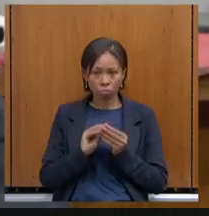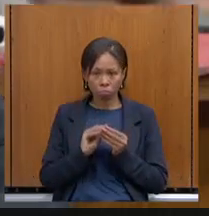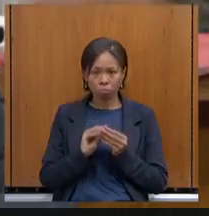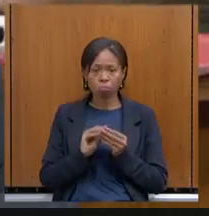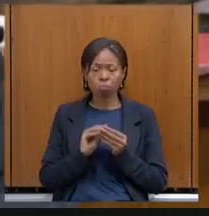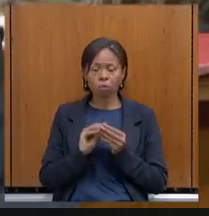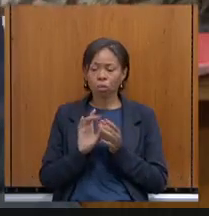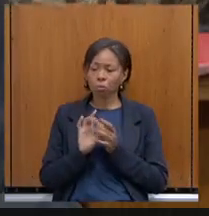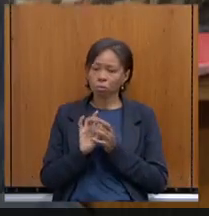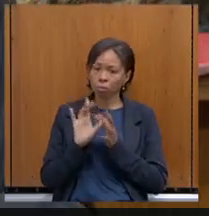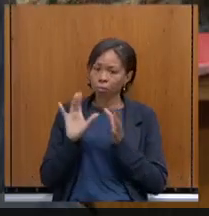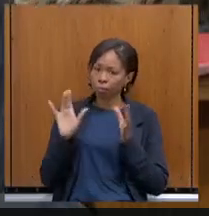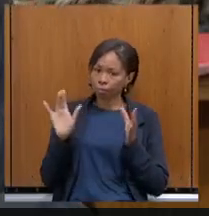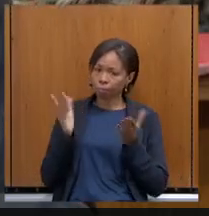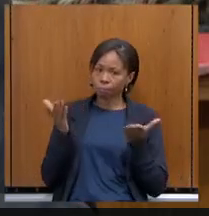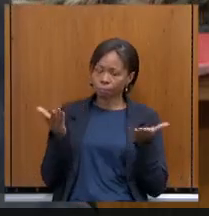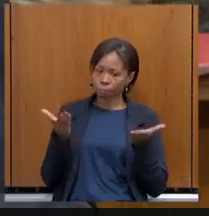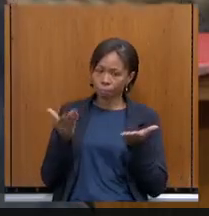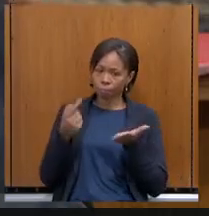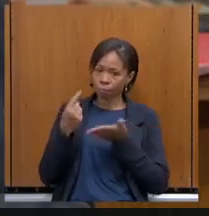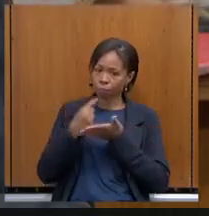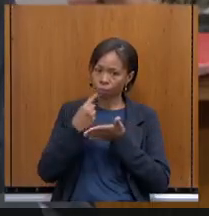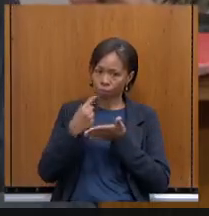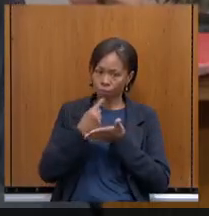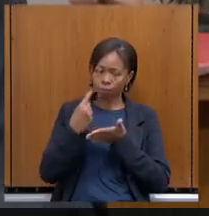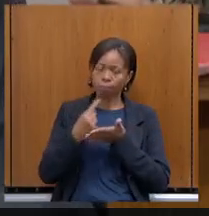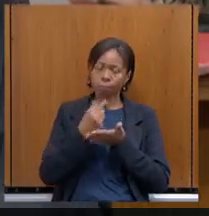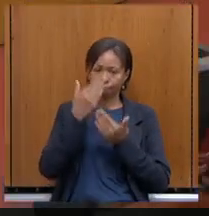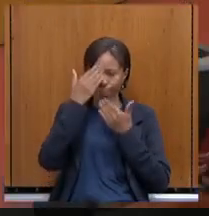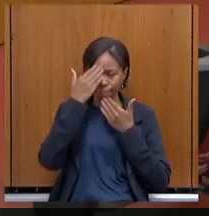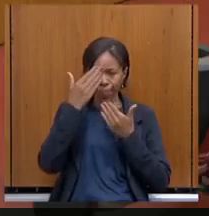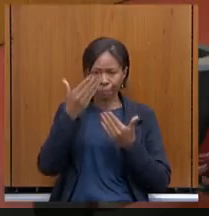para qualquer pergunta. Muito obrigado.